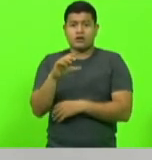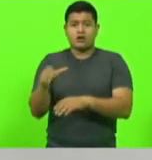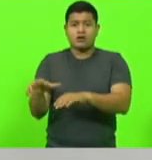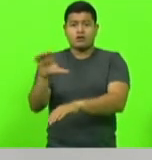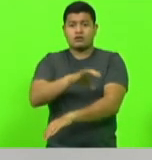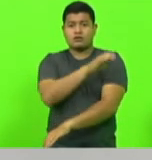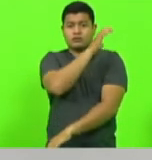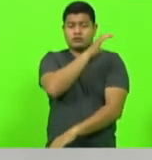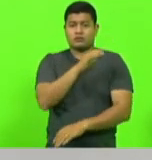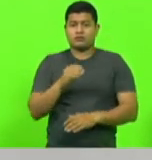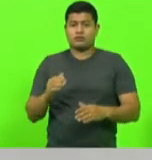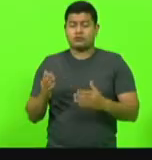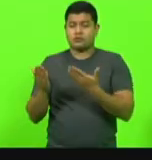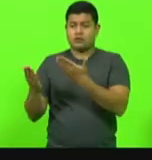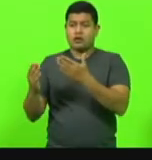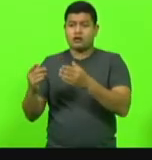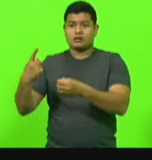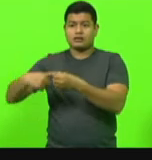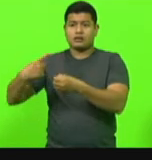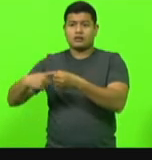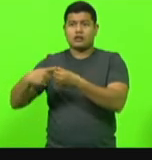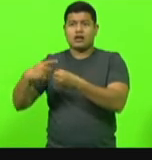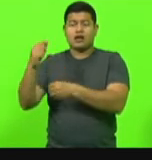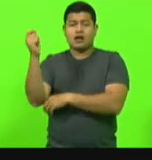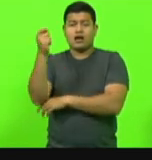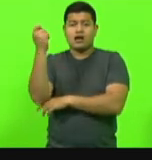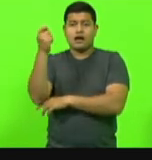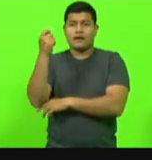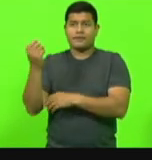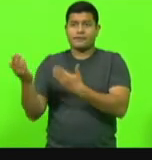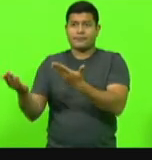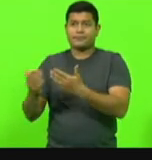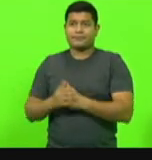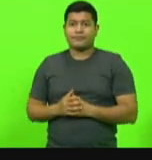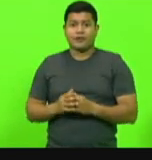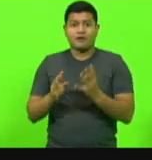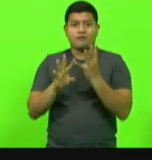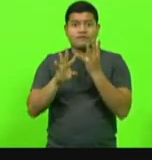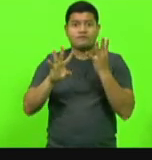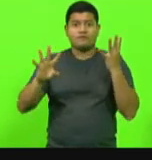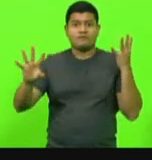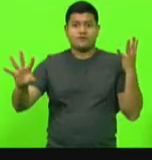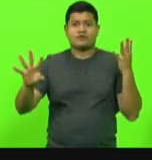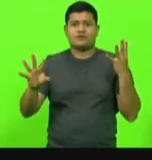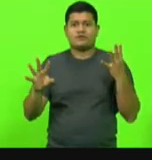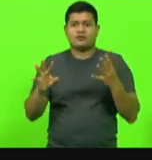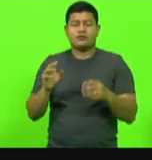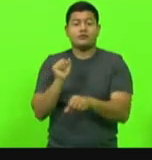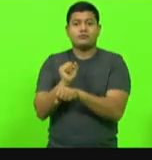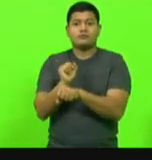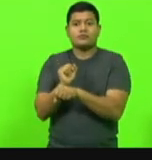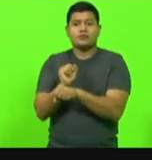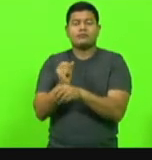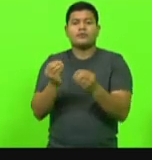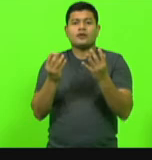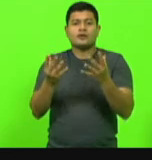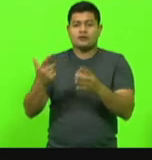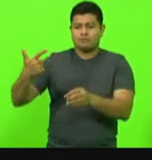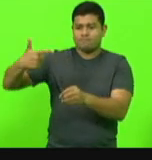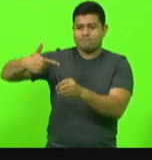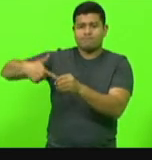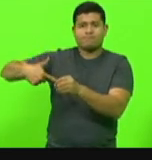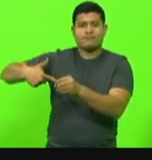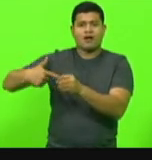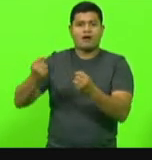Bernardo de Rigode. Esta é a fila de brasileiros indo abastecer em Bernardo de Rigode na divisa